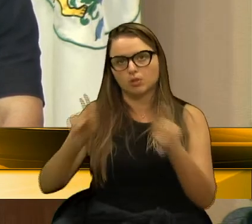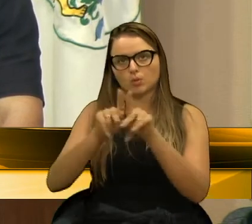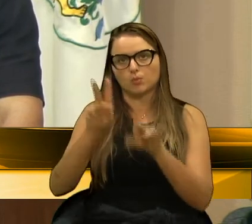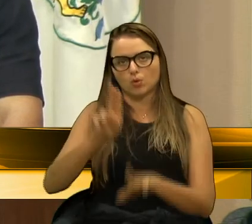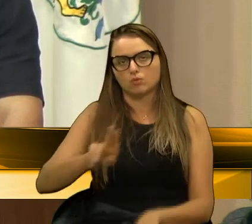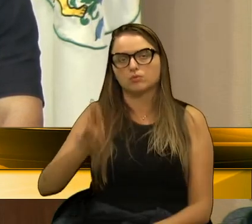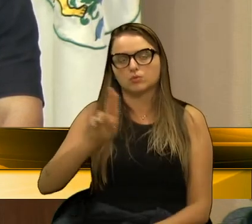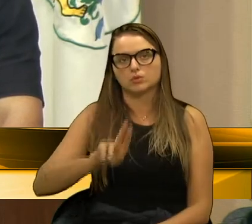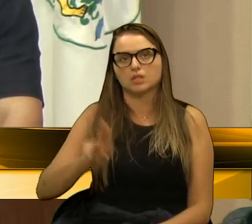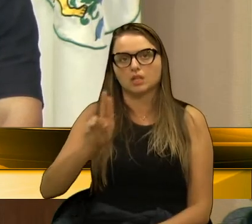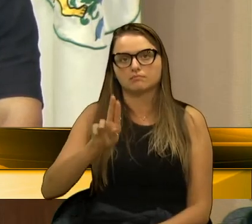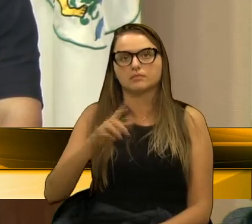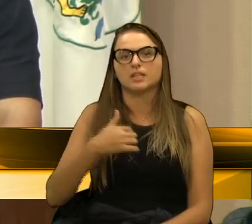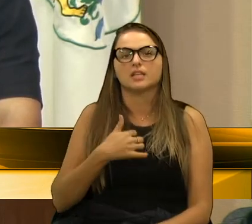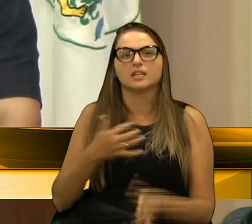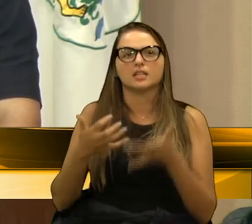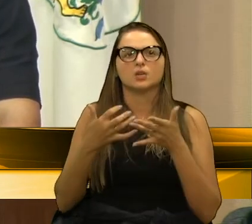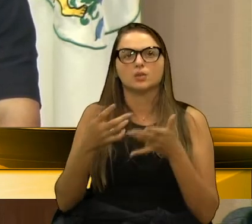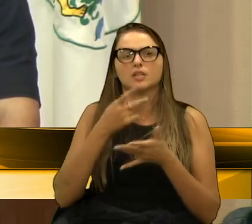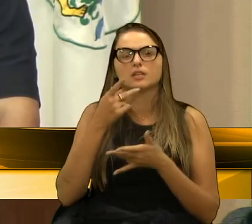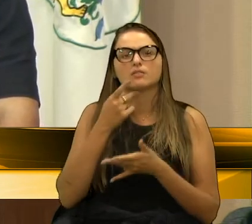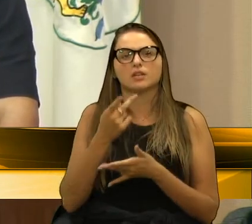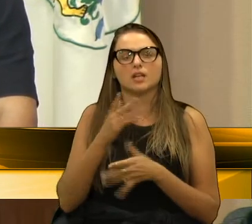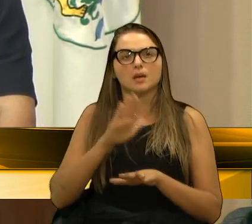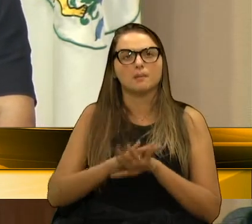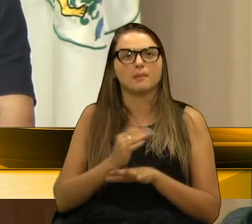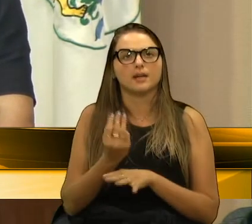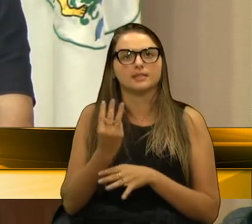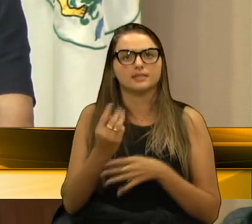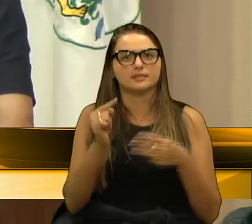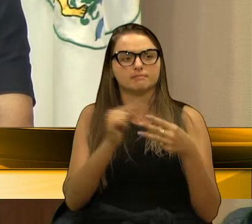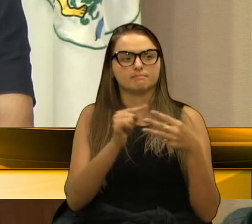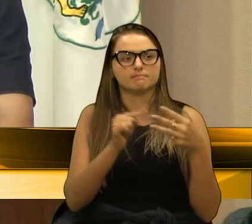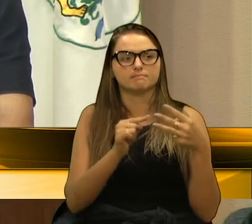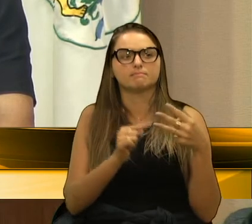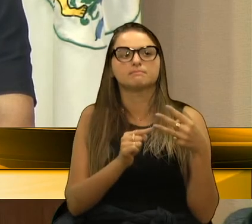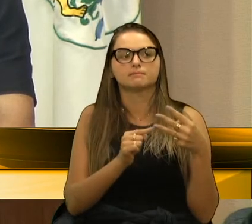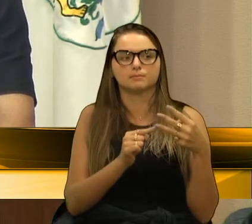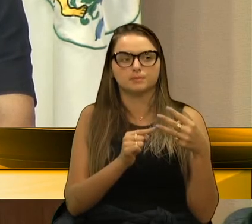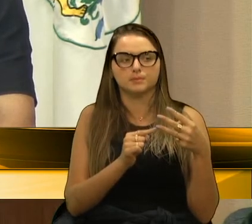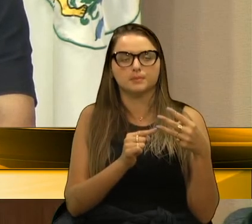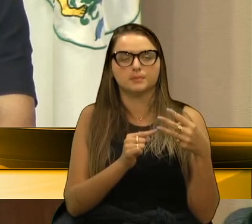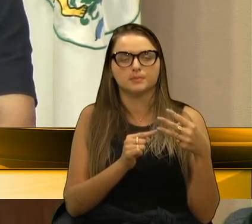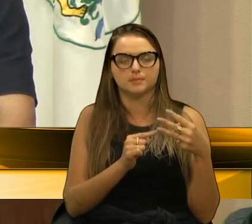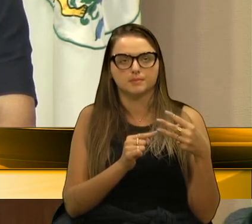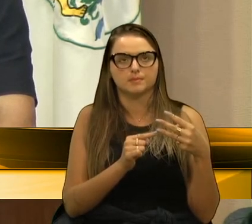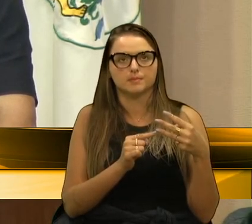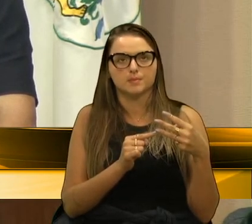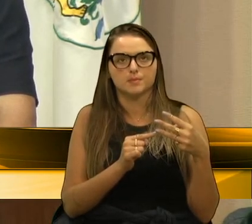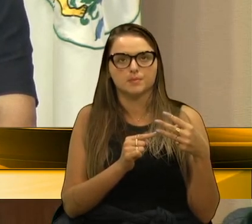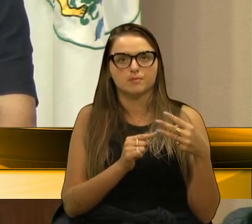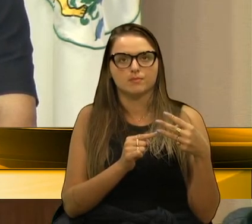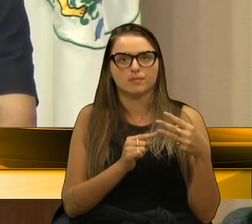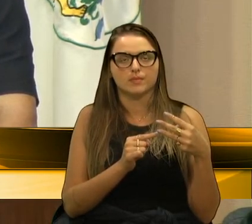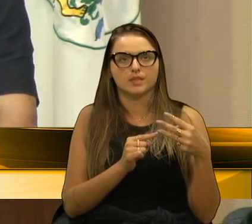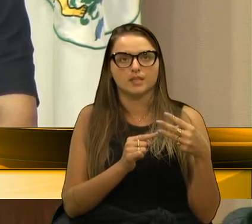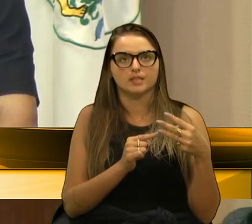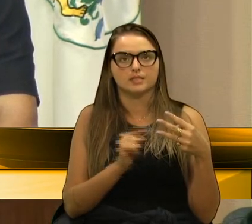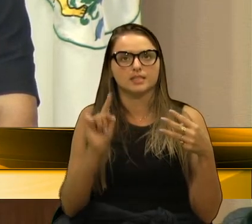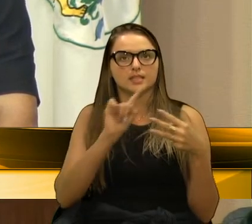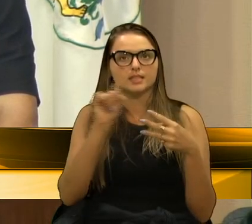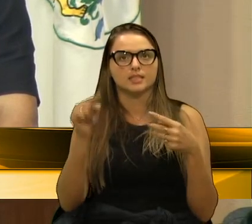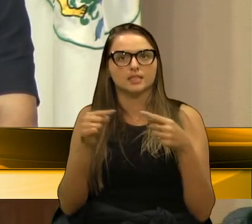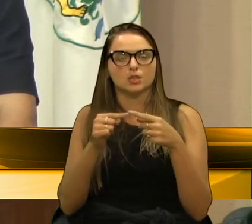E queria fazer três colocações aqui, bastante fora da matéria, né,